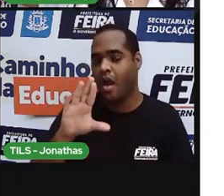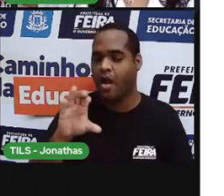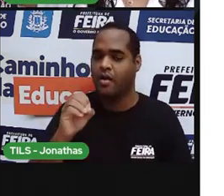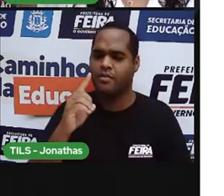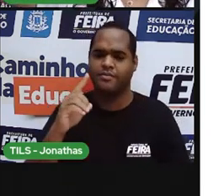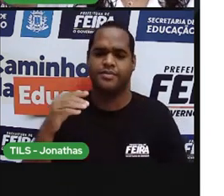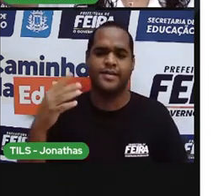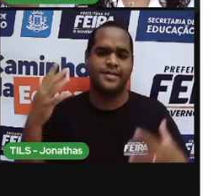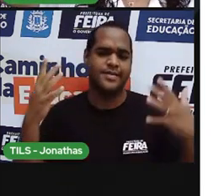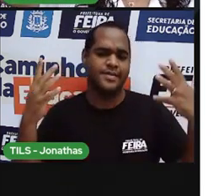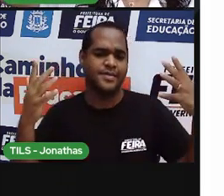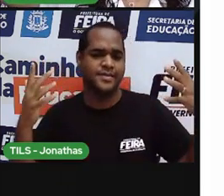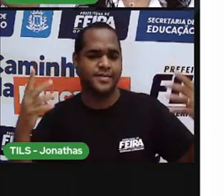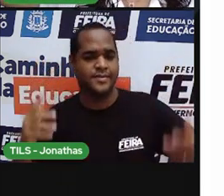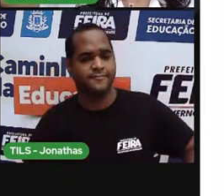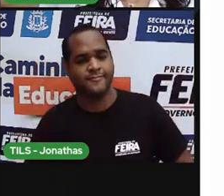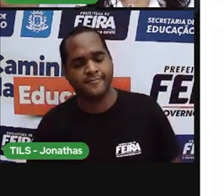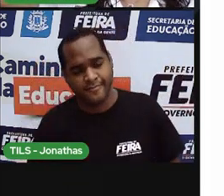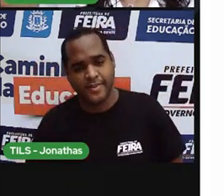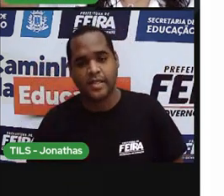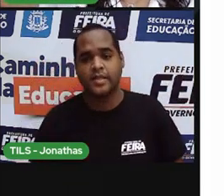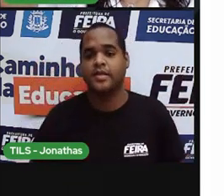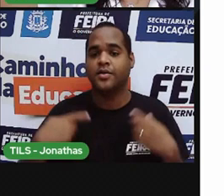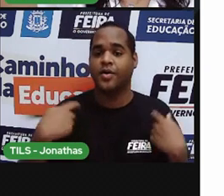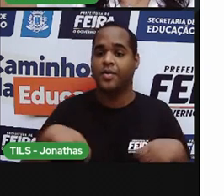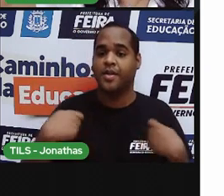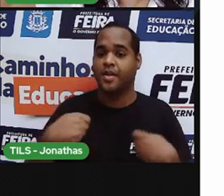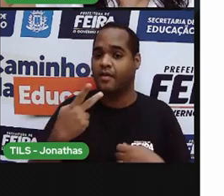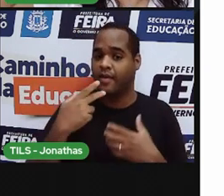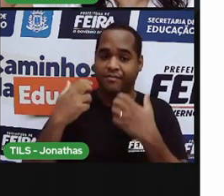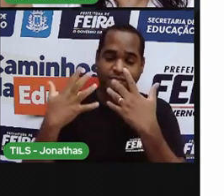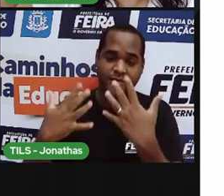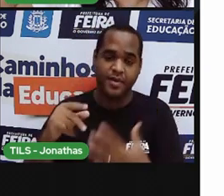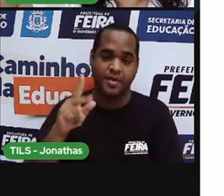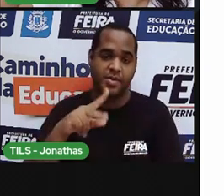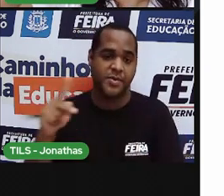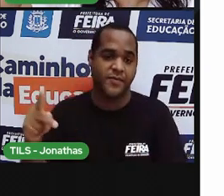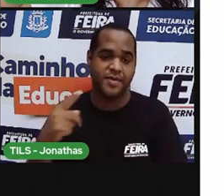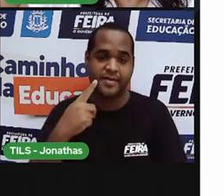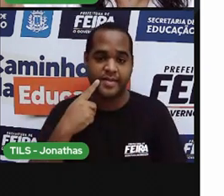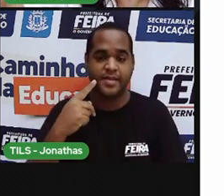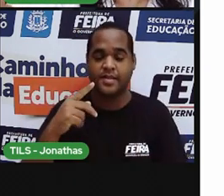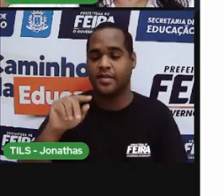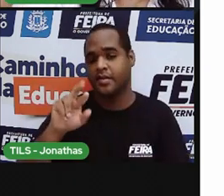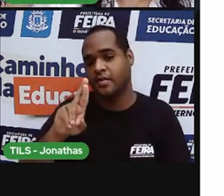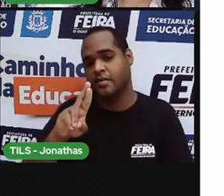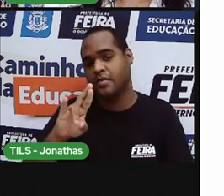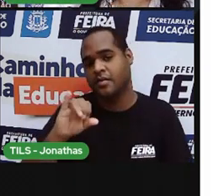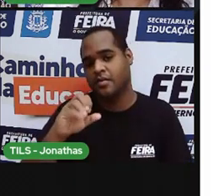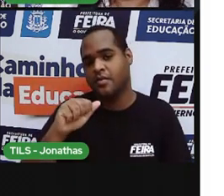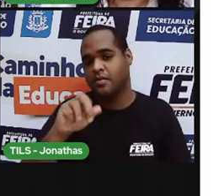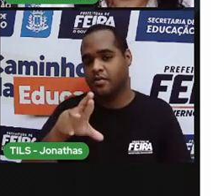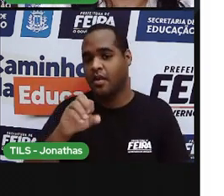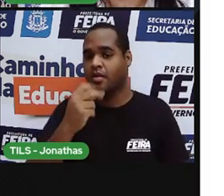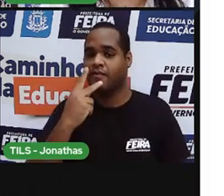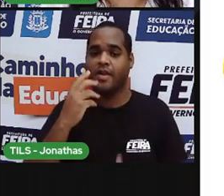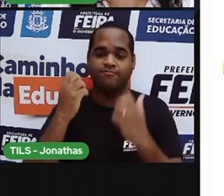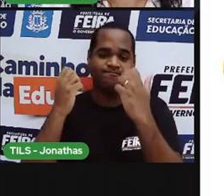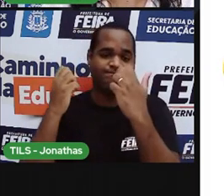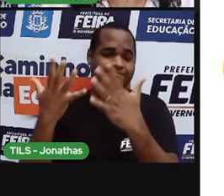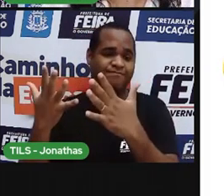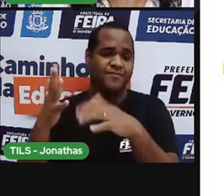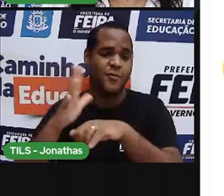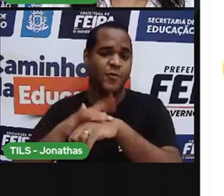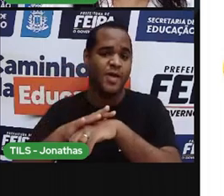Ai, meu Deus! Tenho que ligar para a professora do Ricardo e avisar que ele está doente.